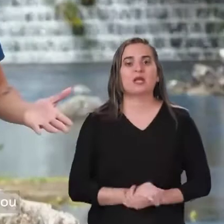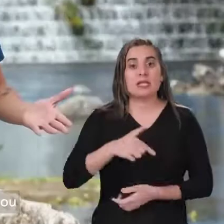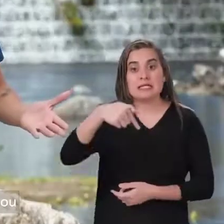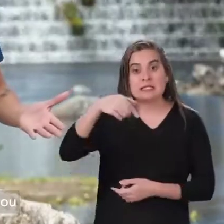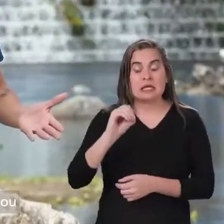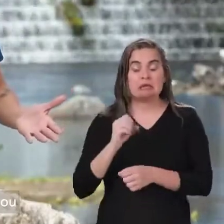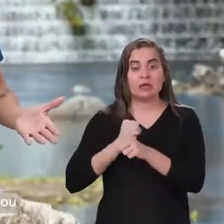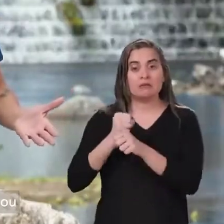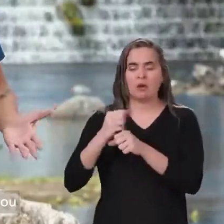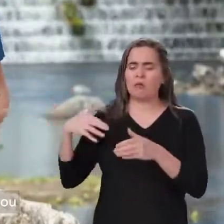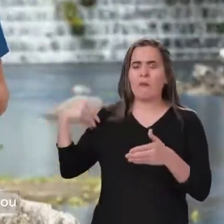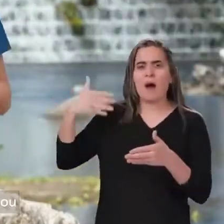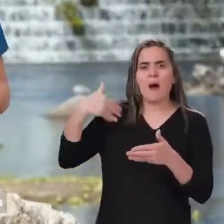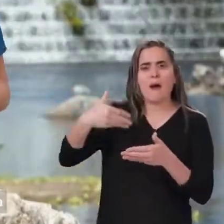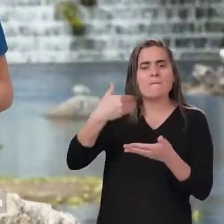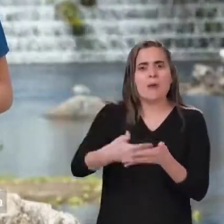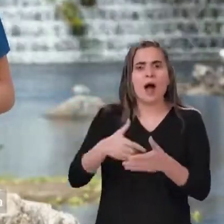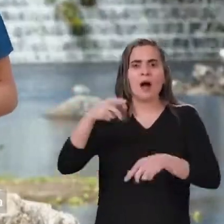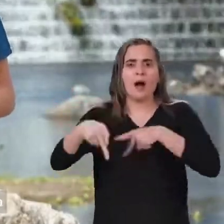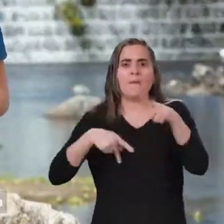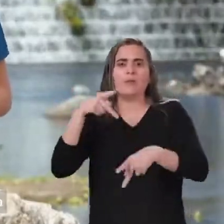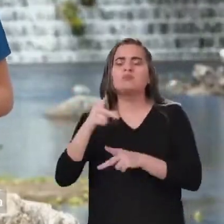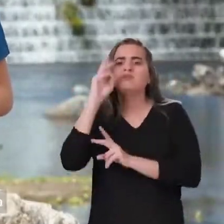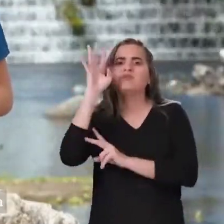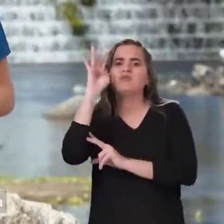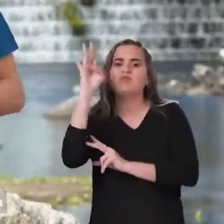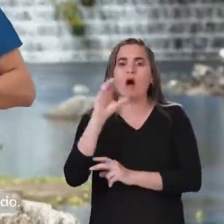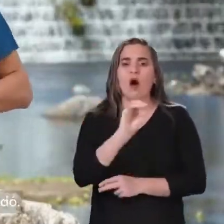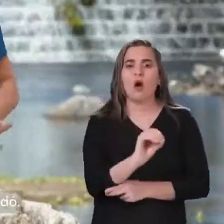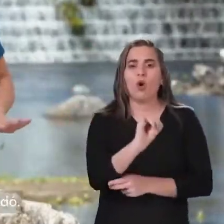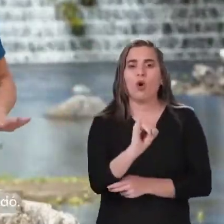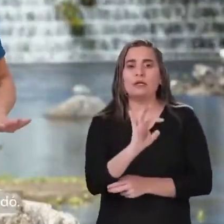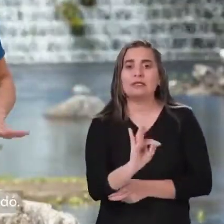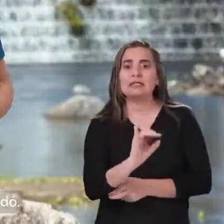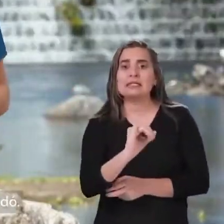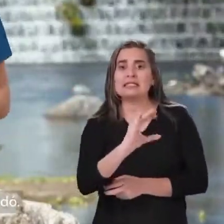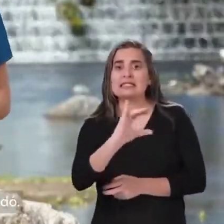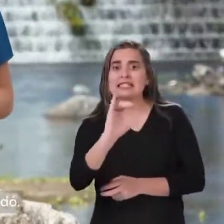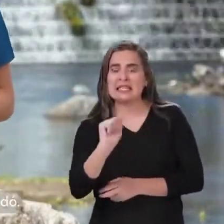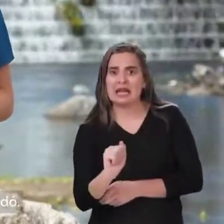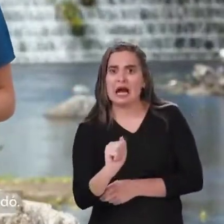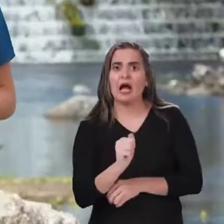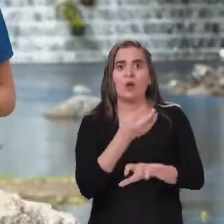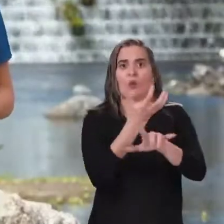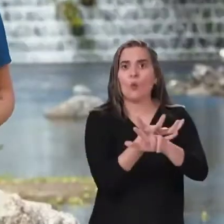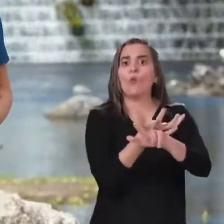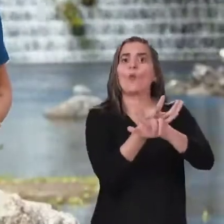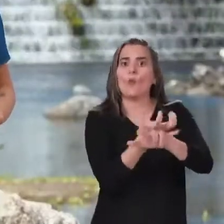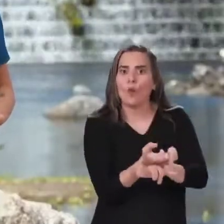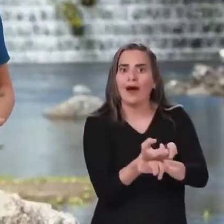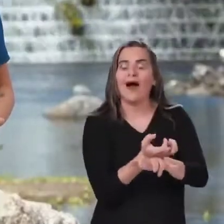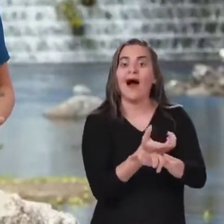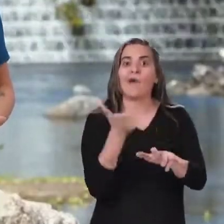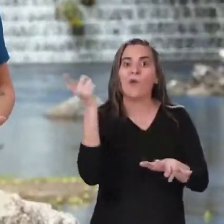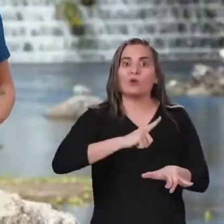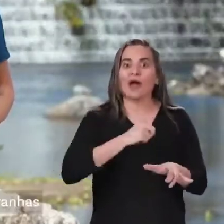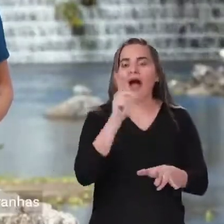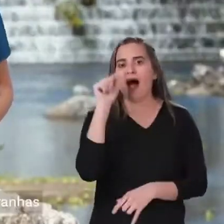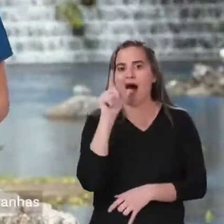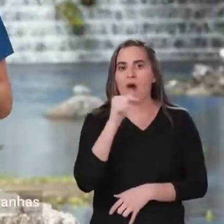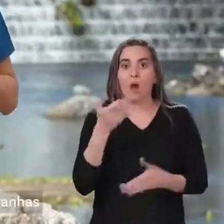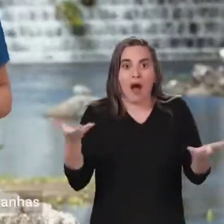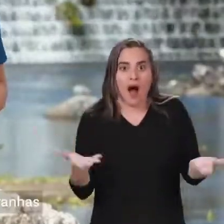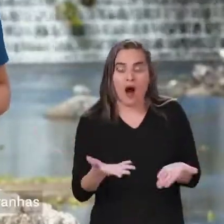Por mais de 70 anos, o povo sonhou ver as águas da barragem de Oiticica molhando de esperança o chão do Ceridó. Agora a visão se realiza.